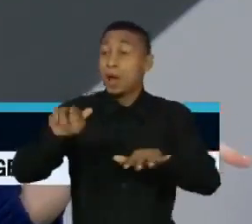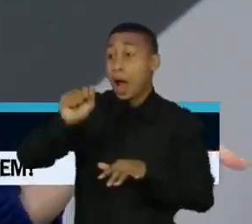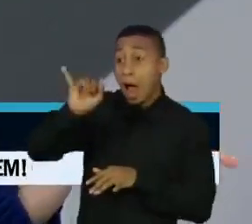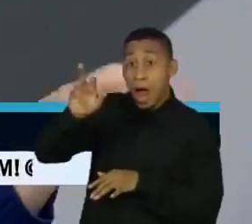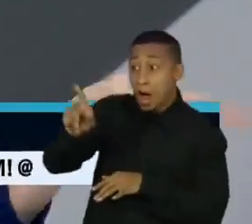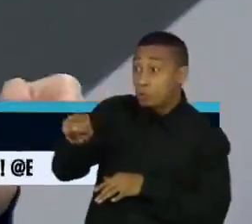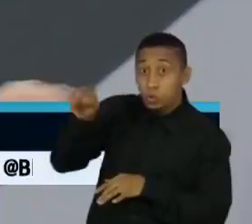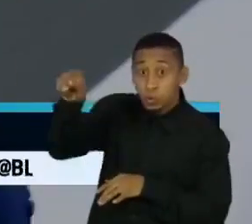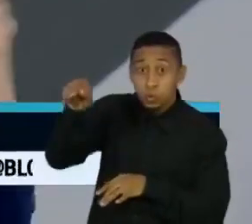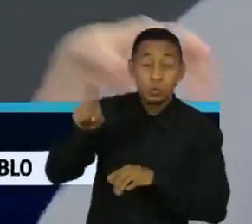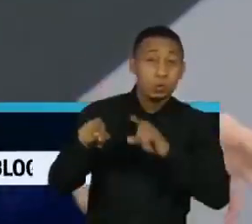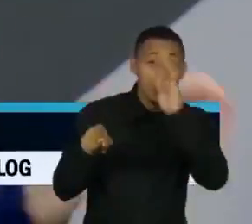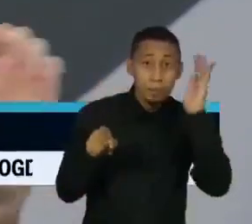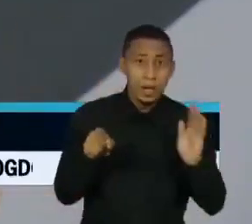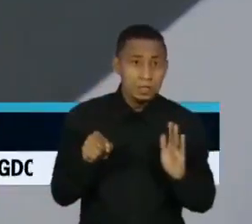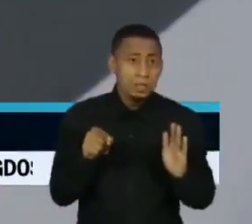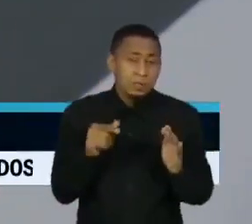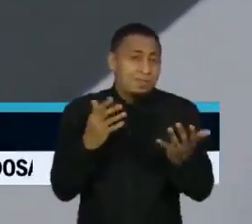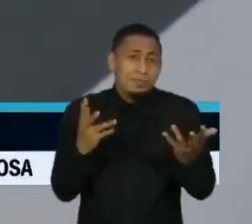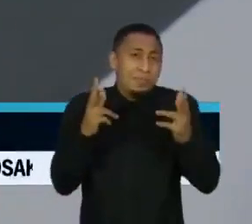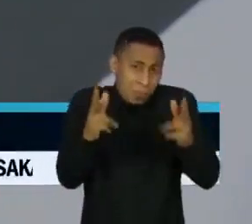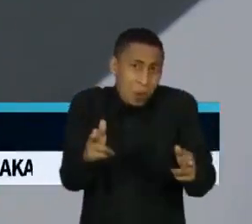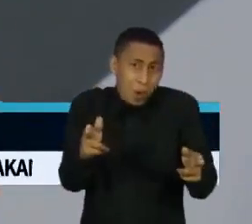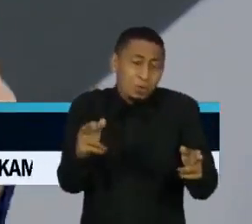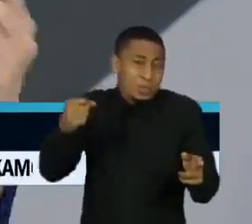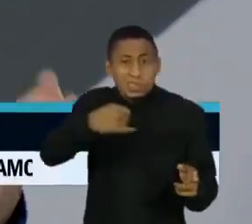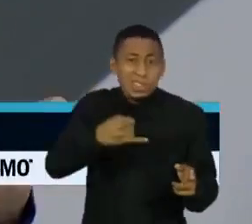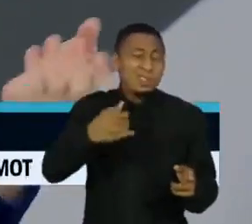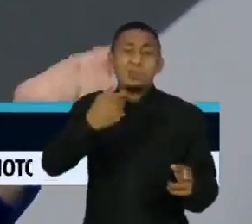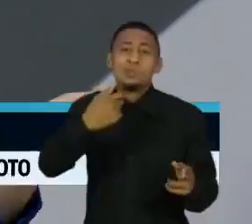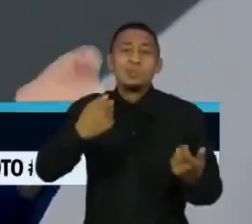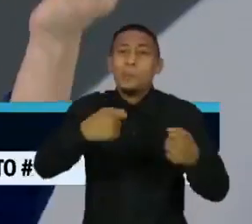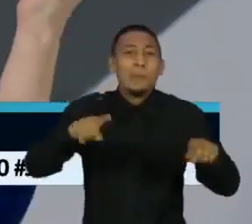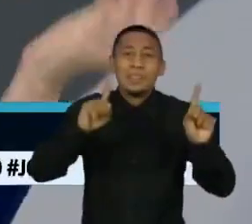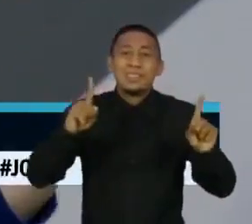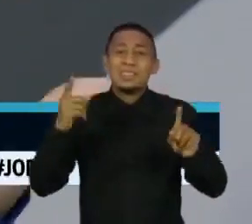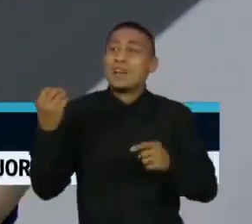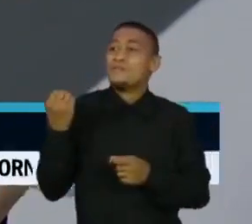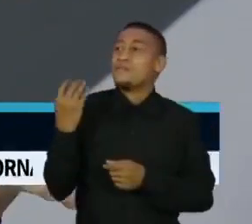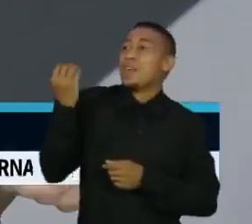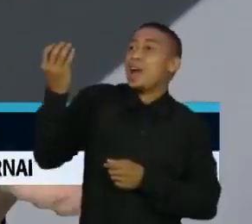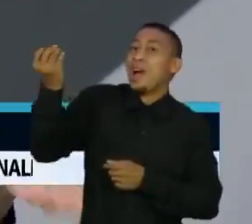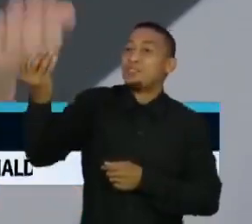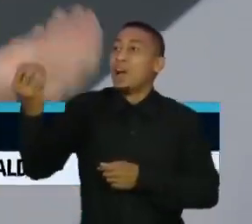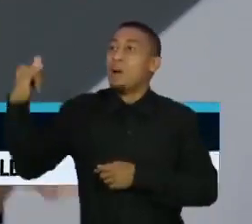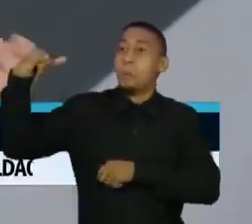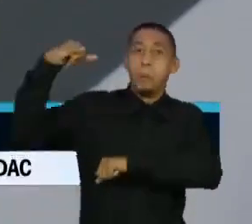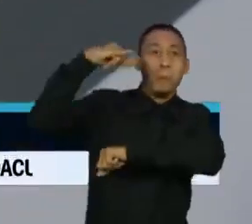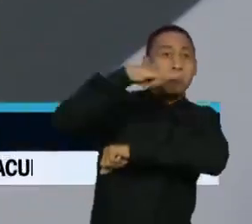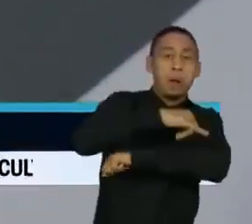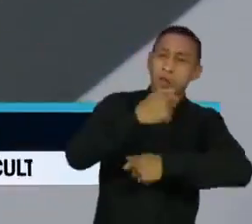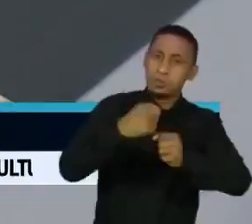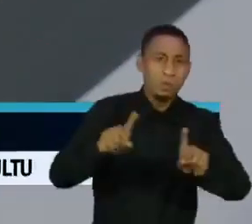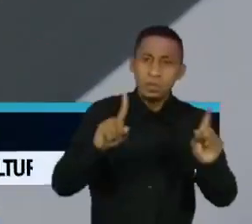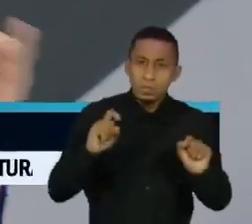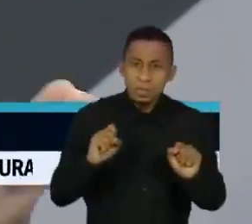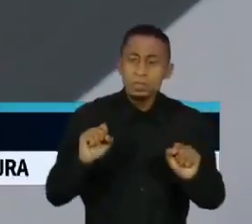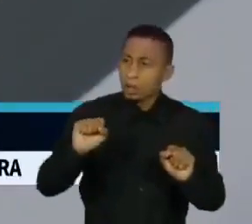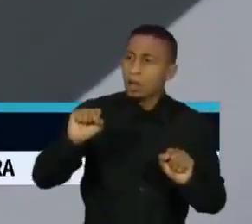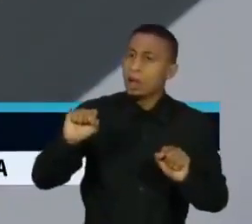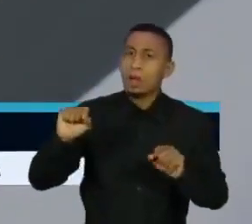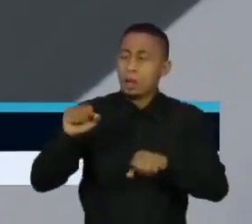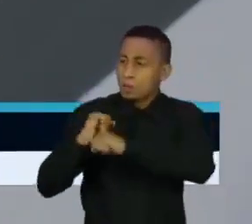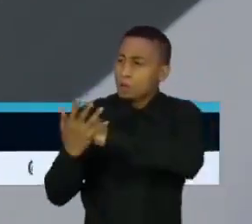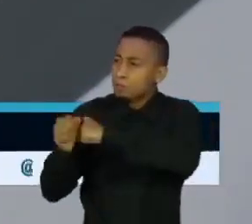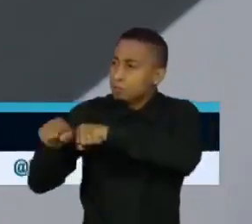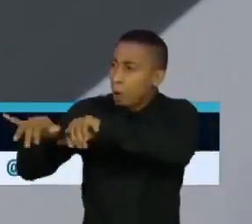aqui igualzinha. Não quer dizer que alguém veio da África do Sul para cá. Quer dizer que essas mutações vão surgir em locais diferentes, a